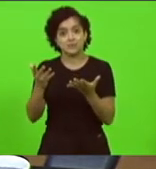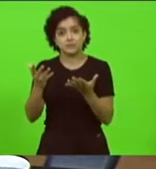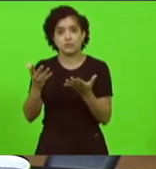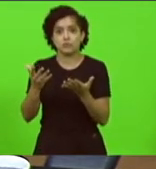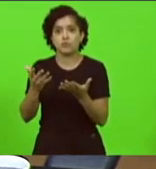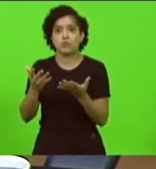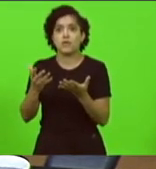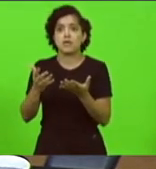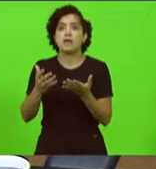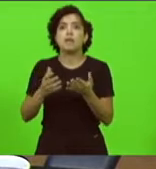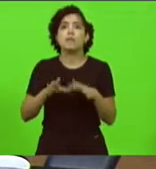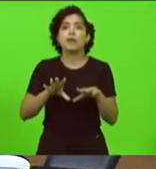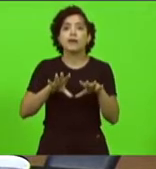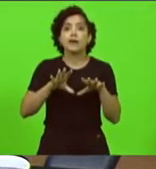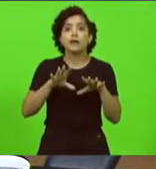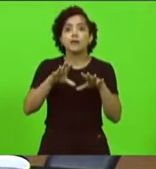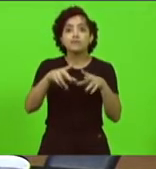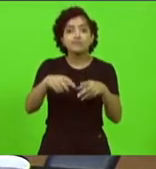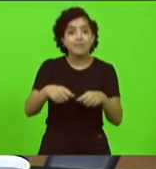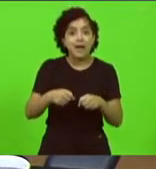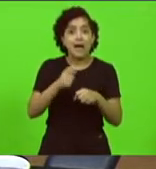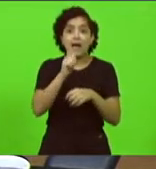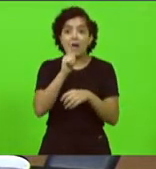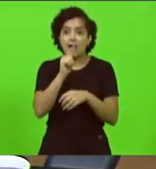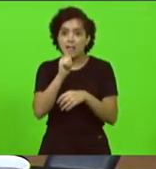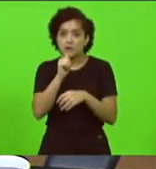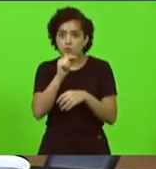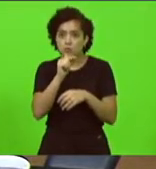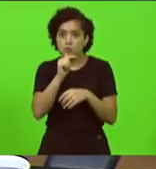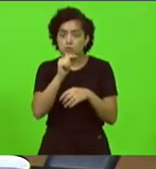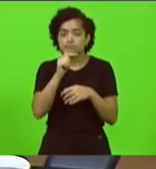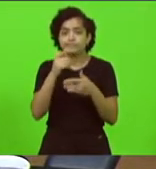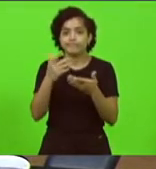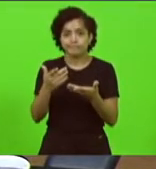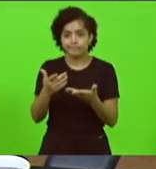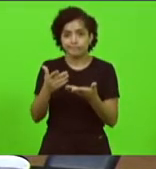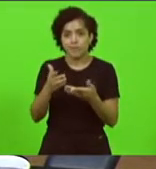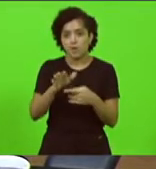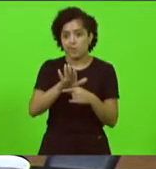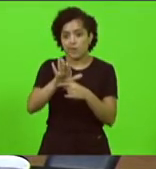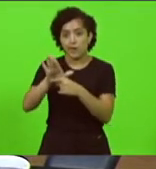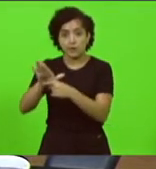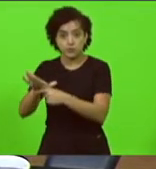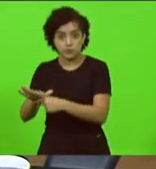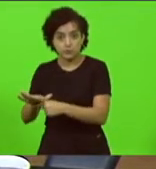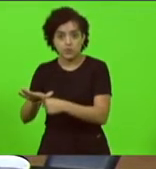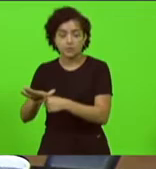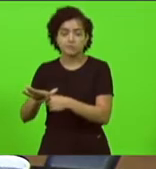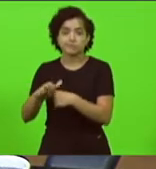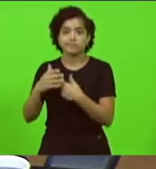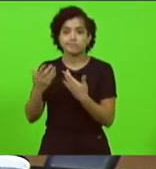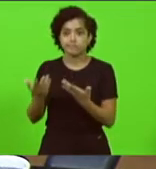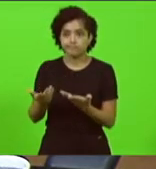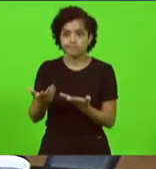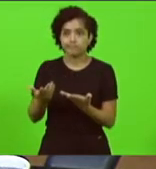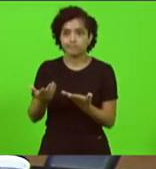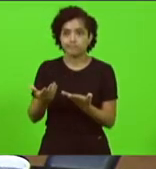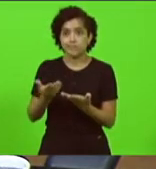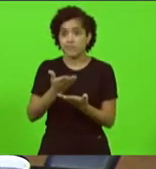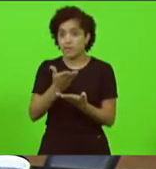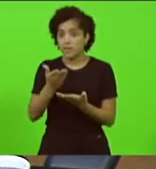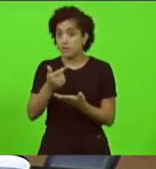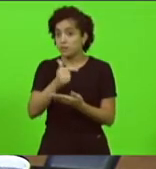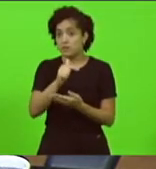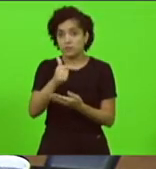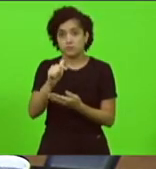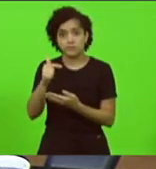água para poder abastecer a propriedade para evitar uma mortandade de animais e esses não estão tendo nenhum